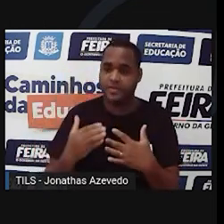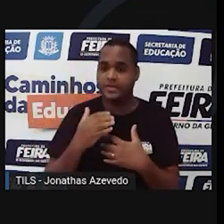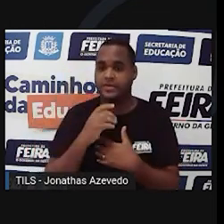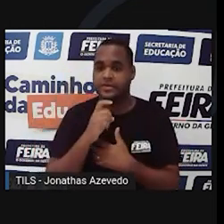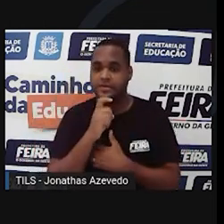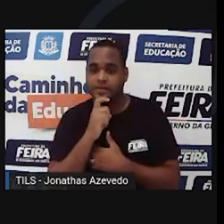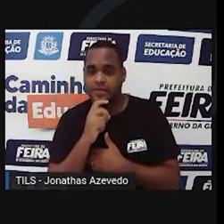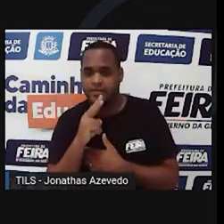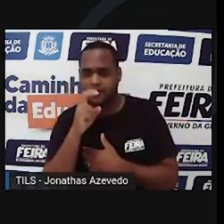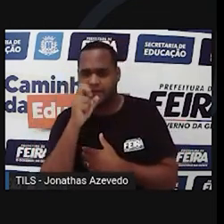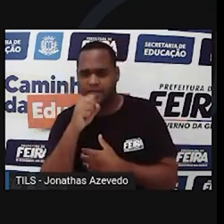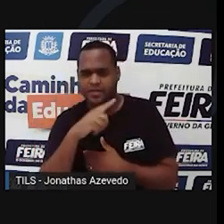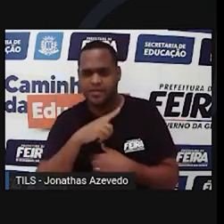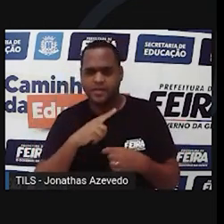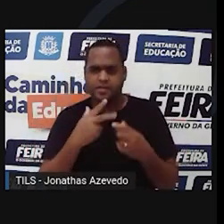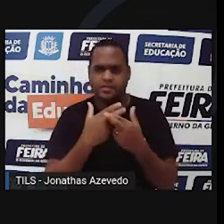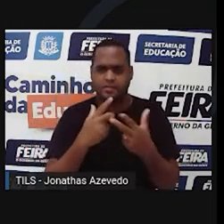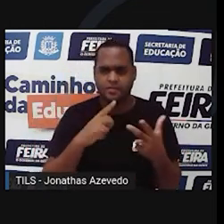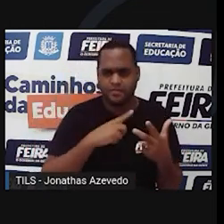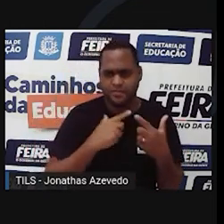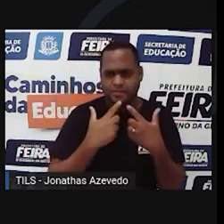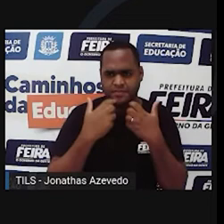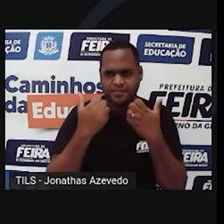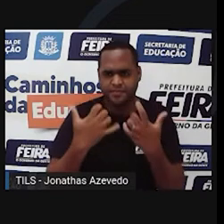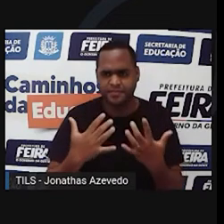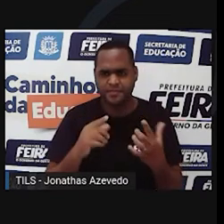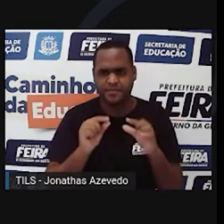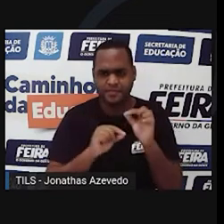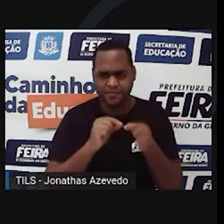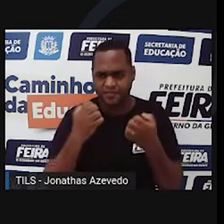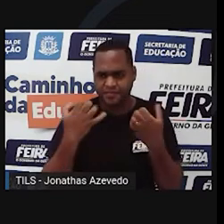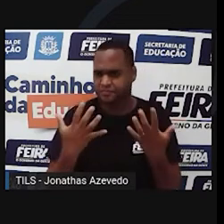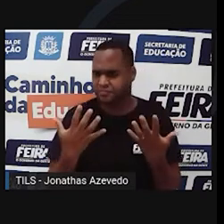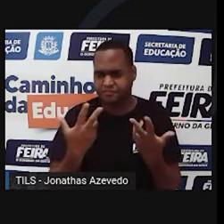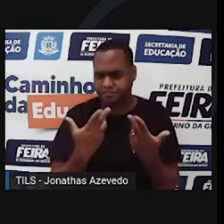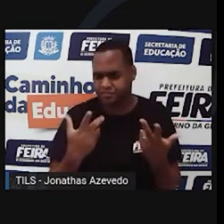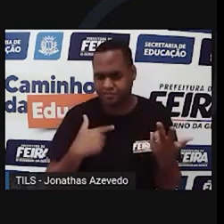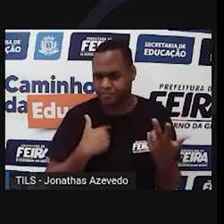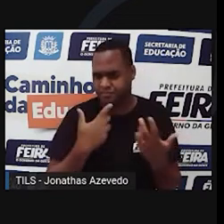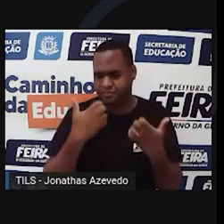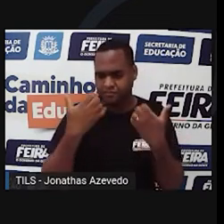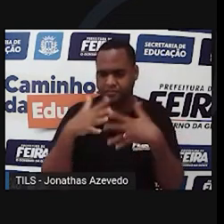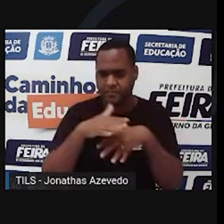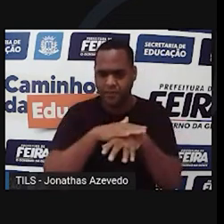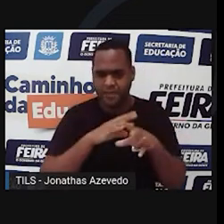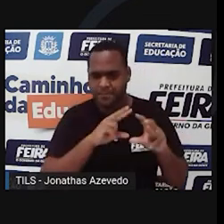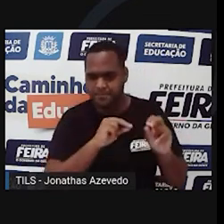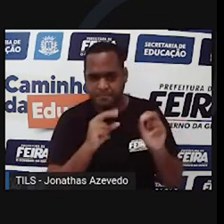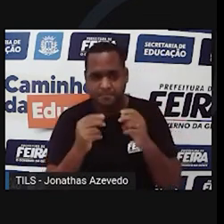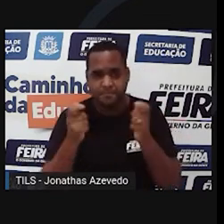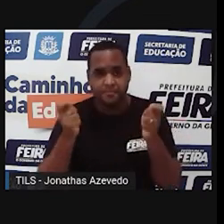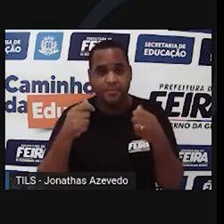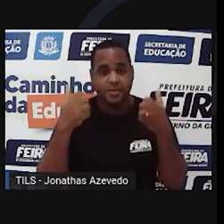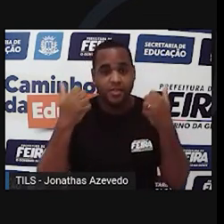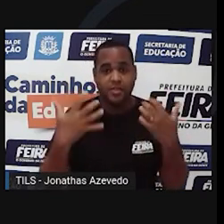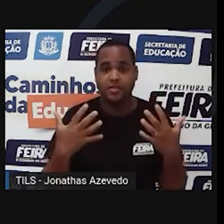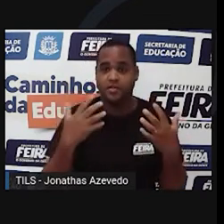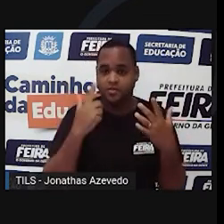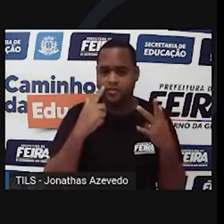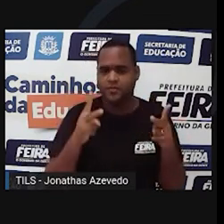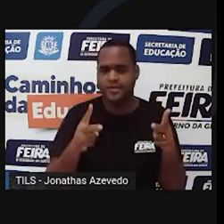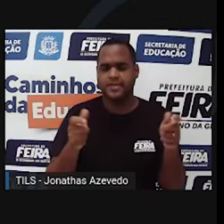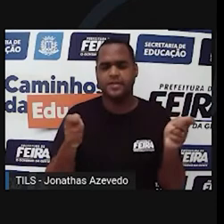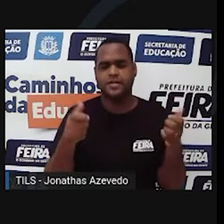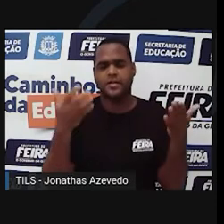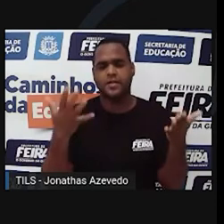outono ou se é inverno. Mas isso é uma coisa que a gente pode conversar em um outro momento, tudo bem? Continuando aqui agora.